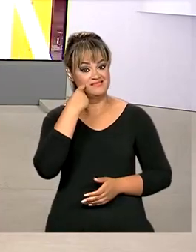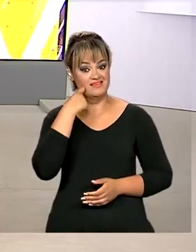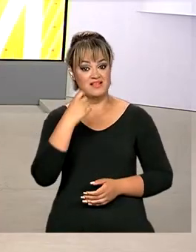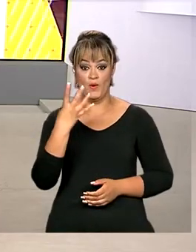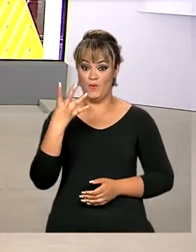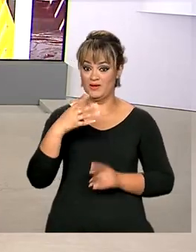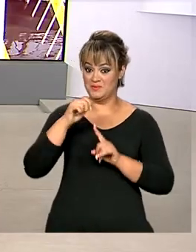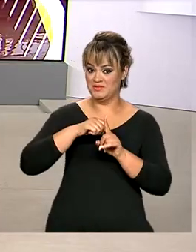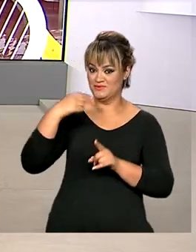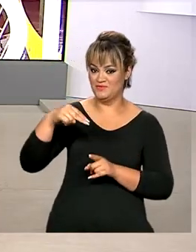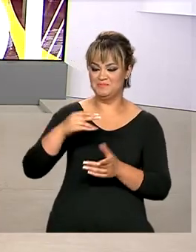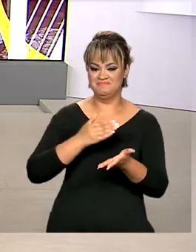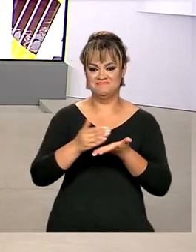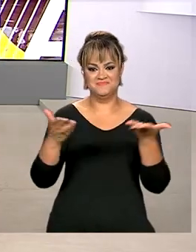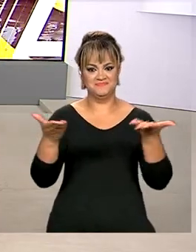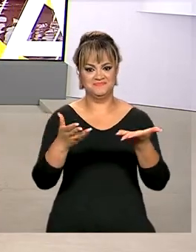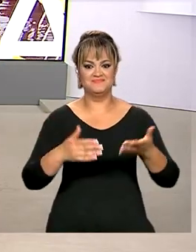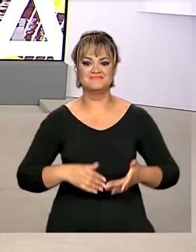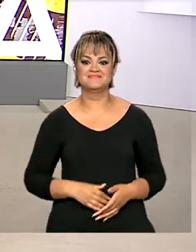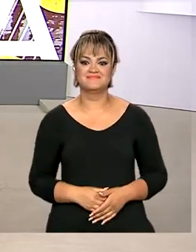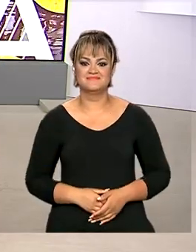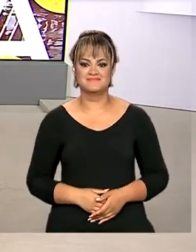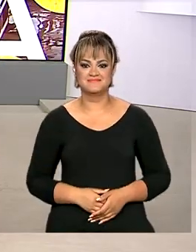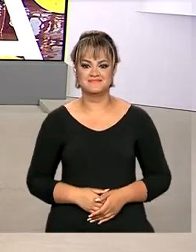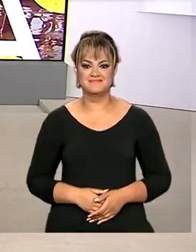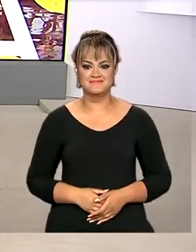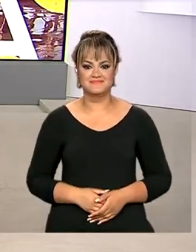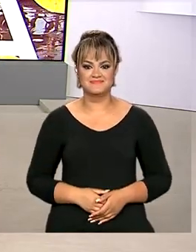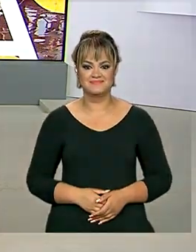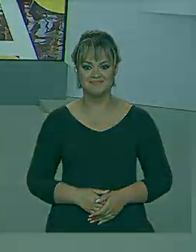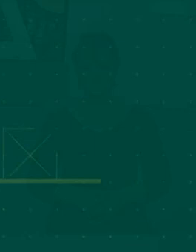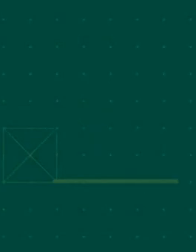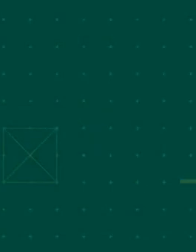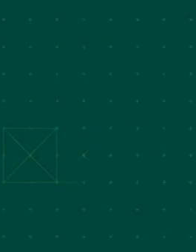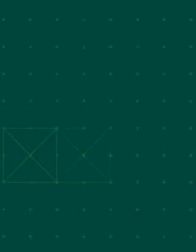-feira, 4 de novembro, o Brasil em Dia já está no ar.